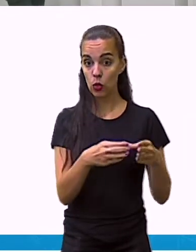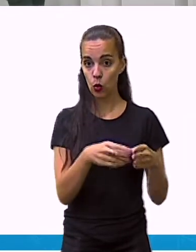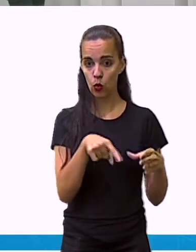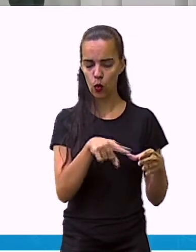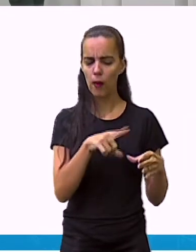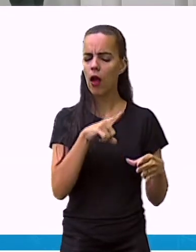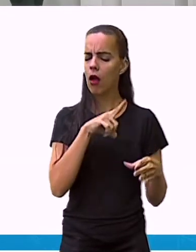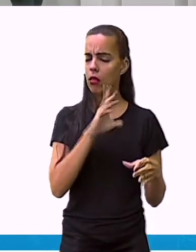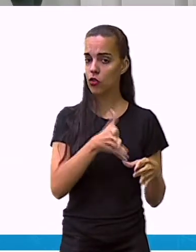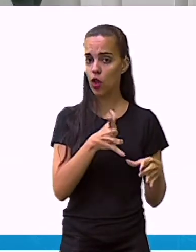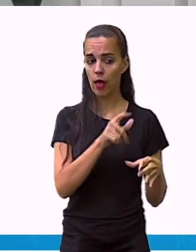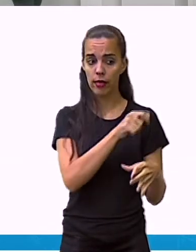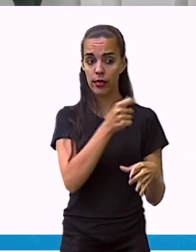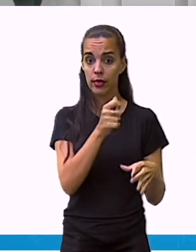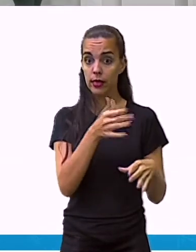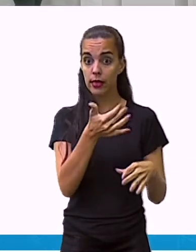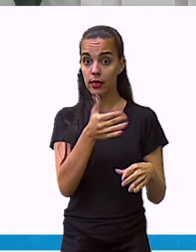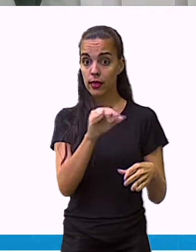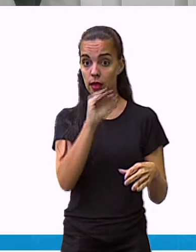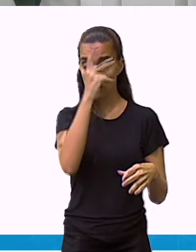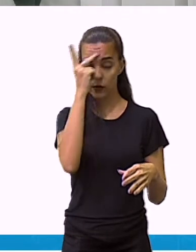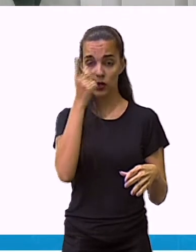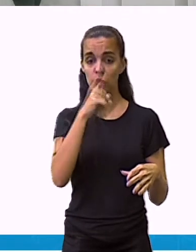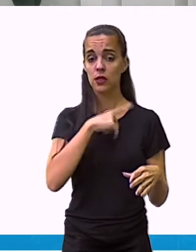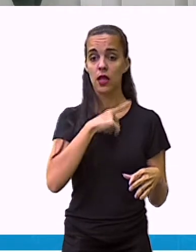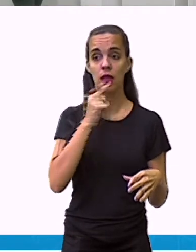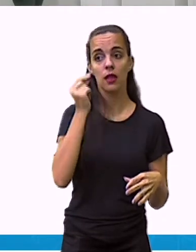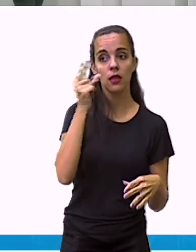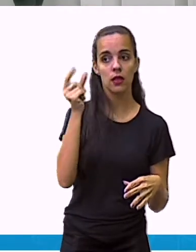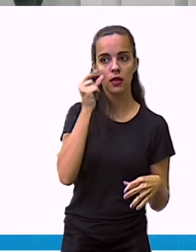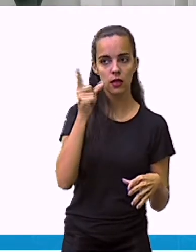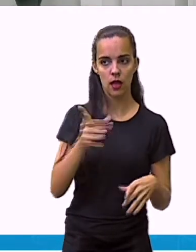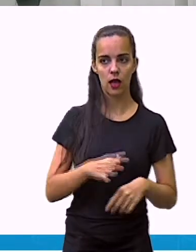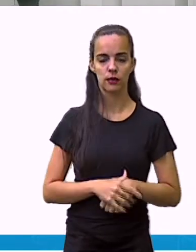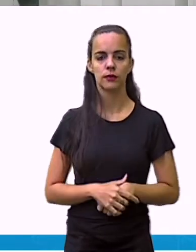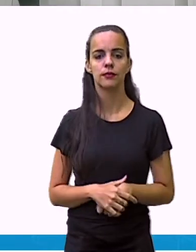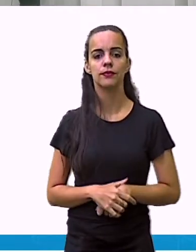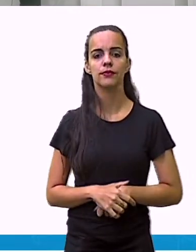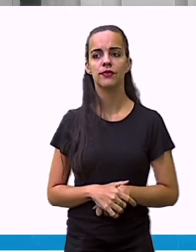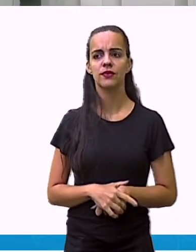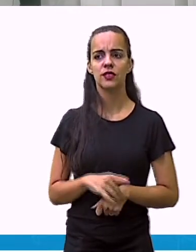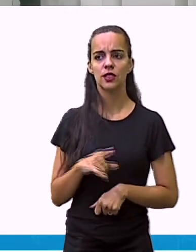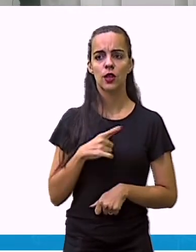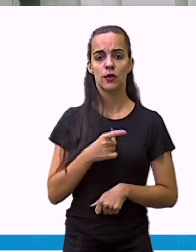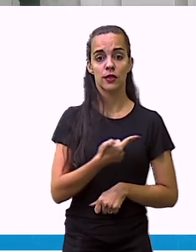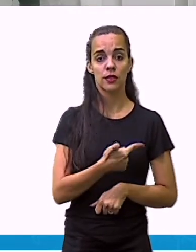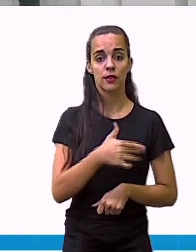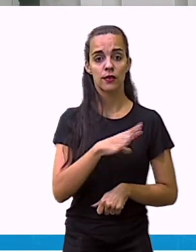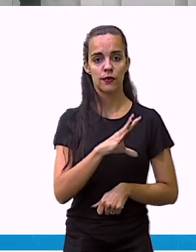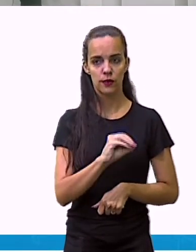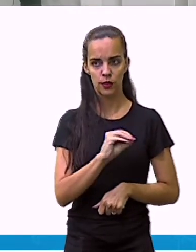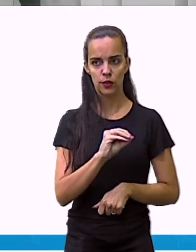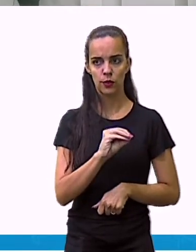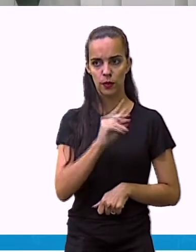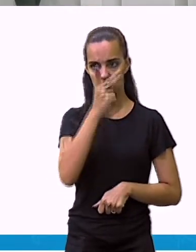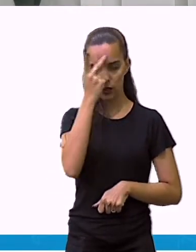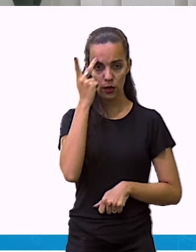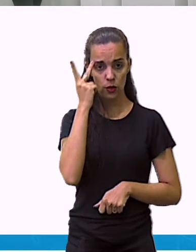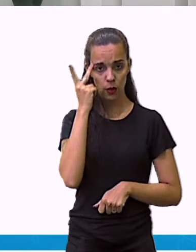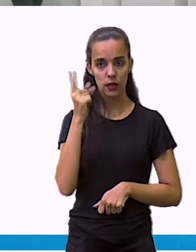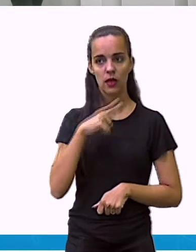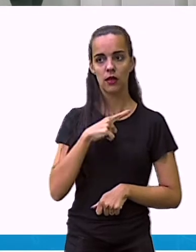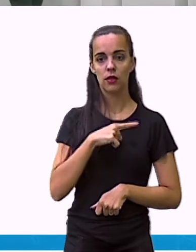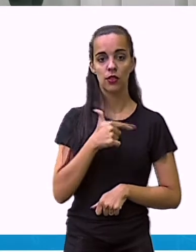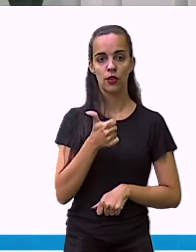pessoas disseram que possuem o gato ou que preferem o gato. 20 pessoas disseram que